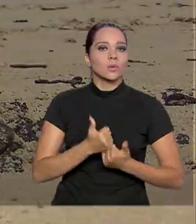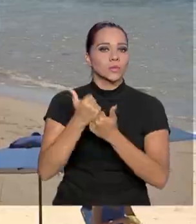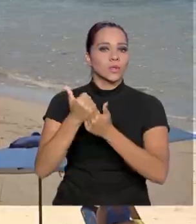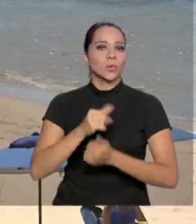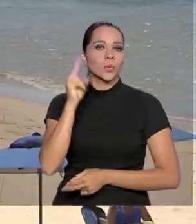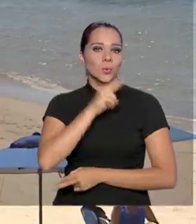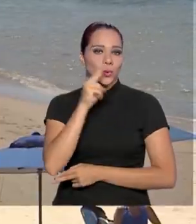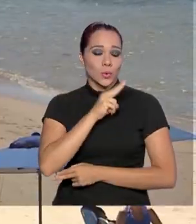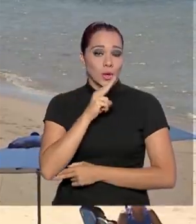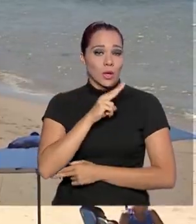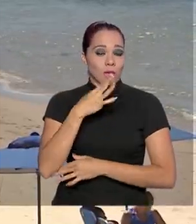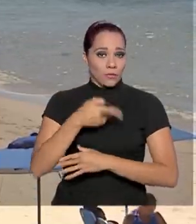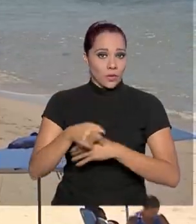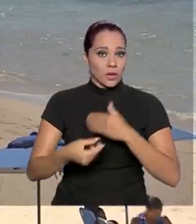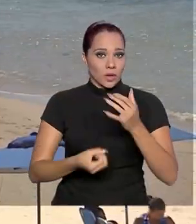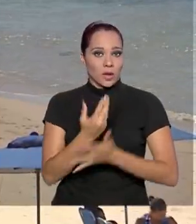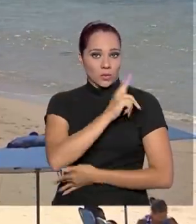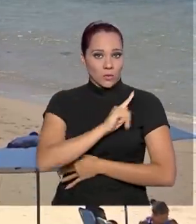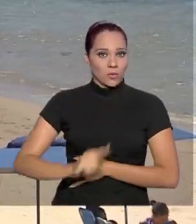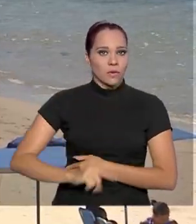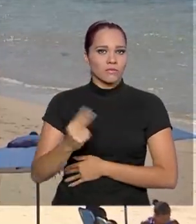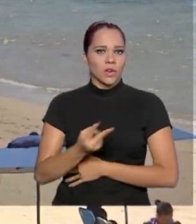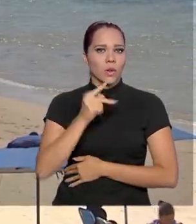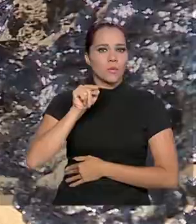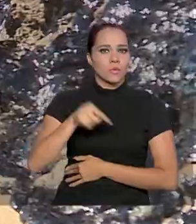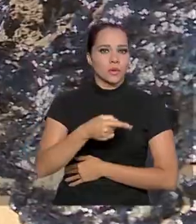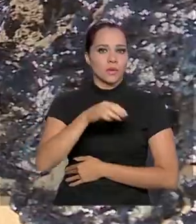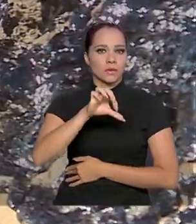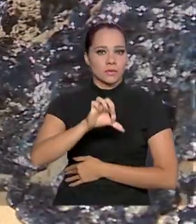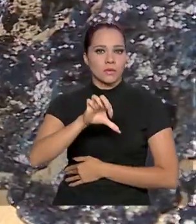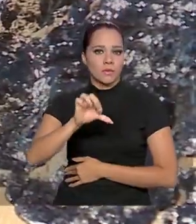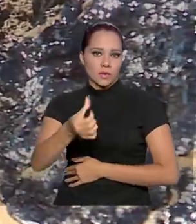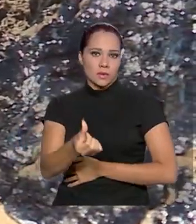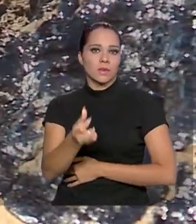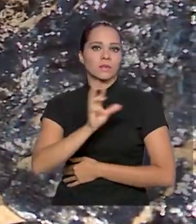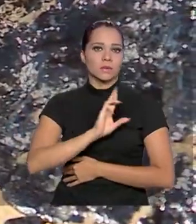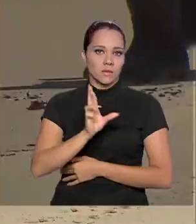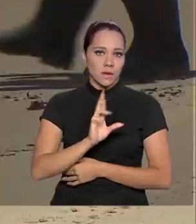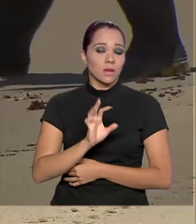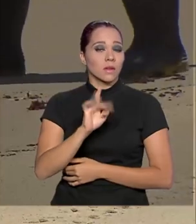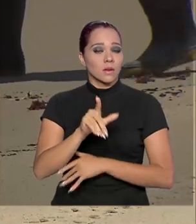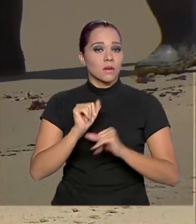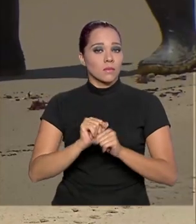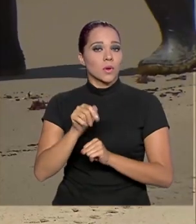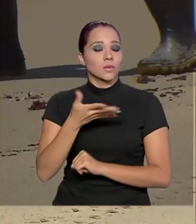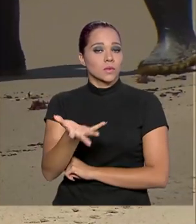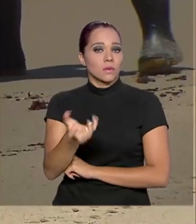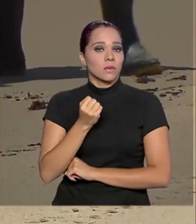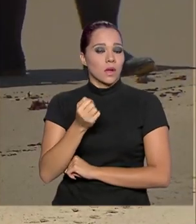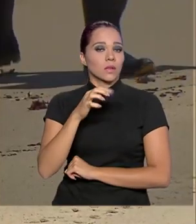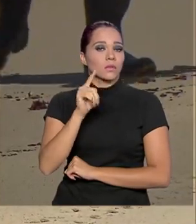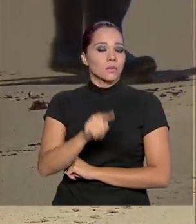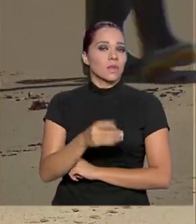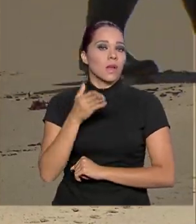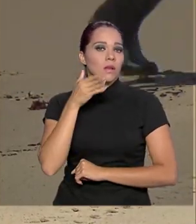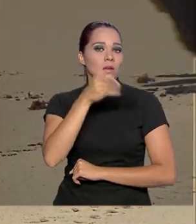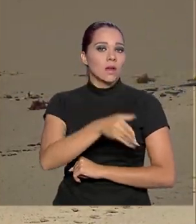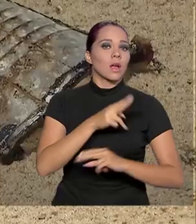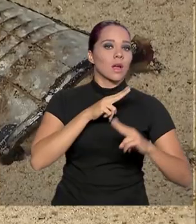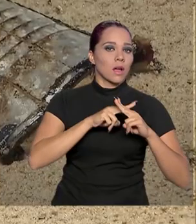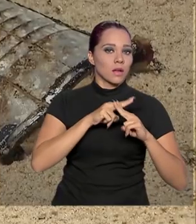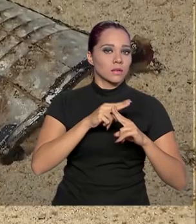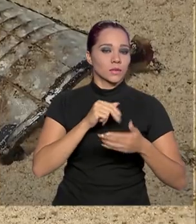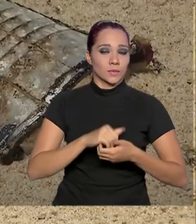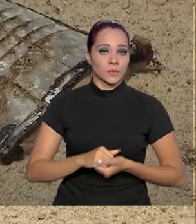pelo governo federal, tem valor total de R$.996,00 e pode ser sacado na rede de atendimento da